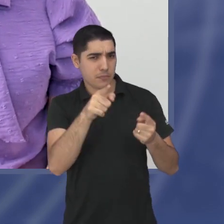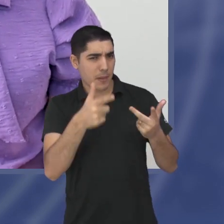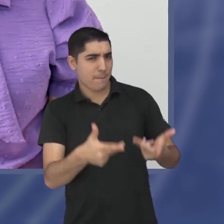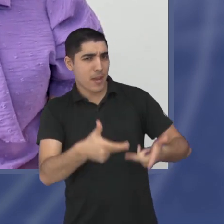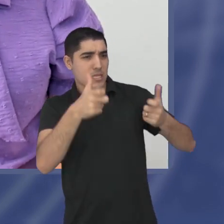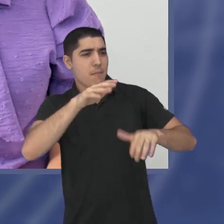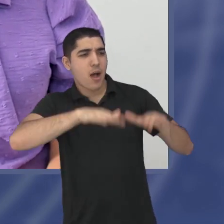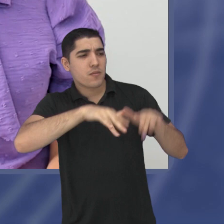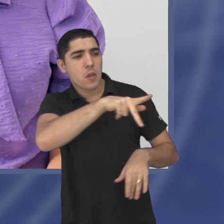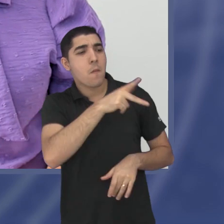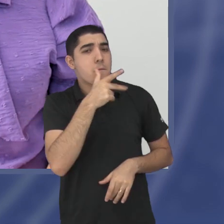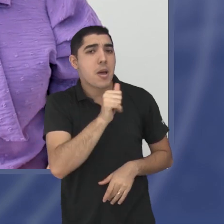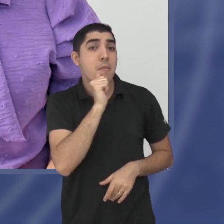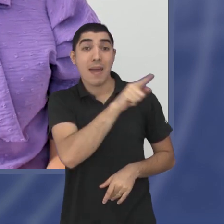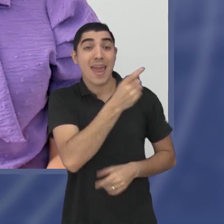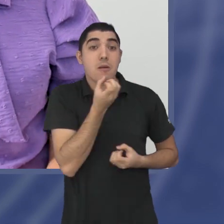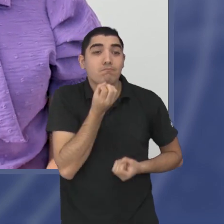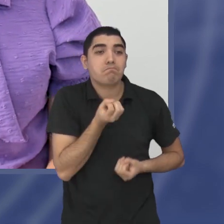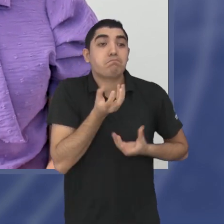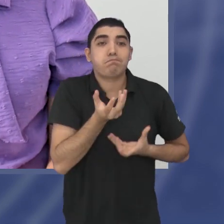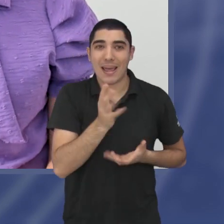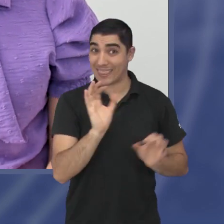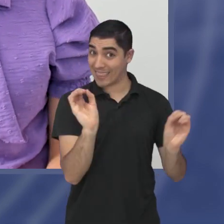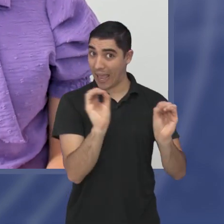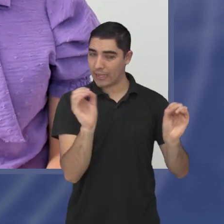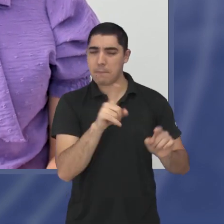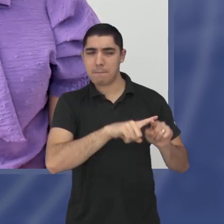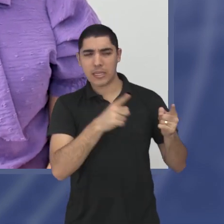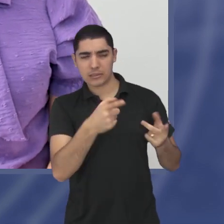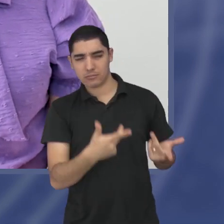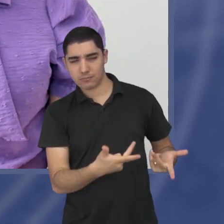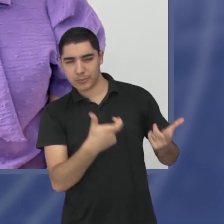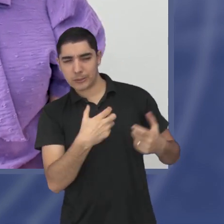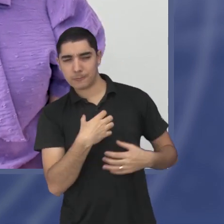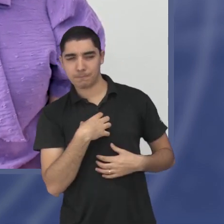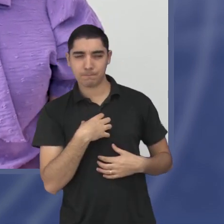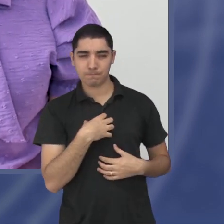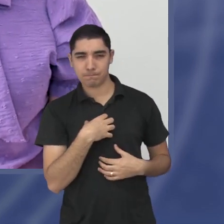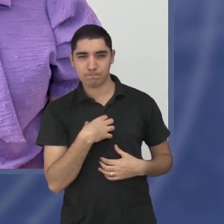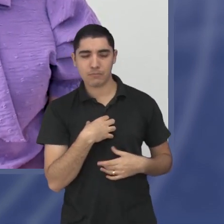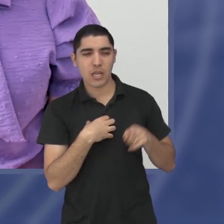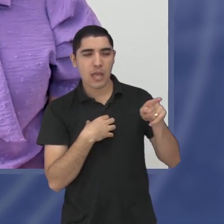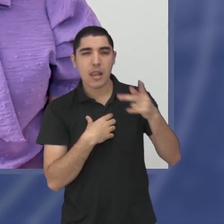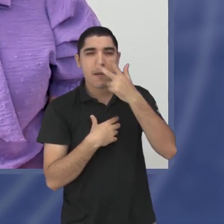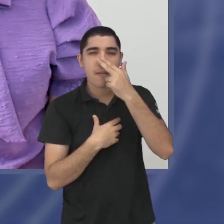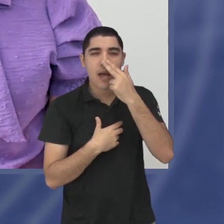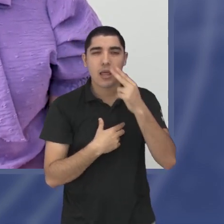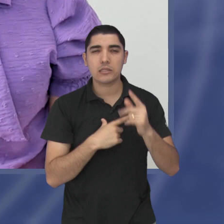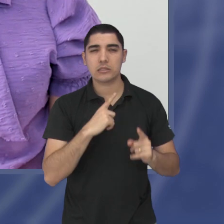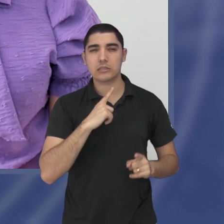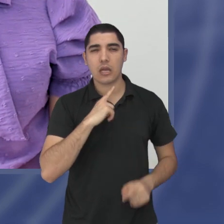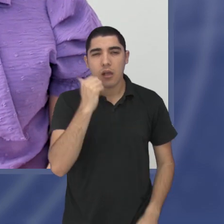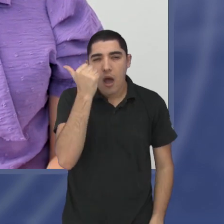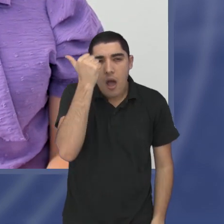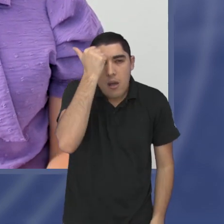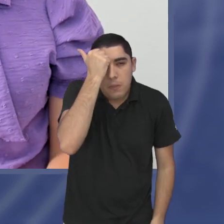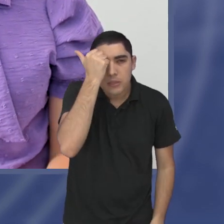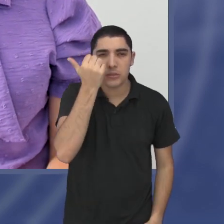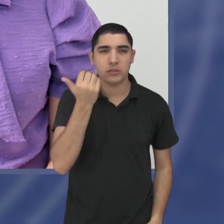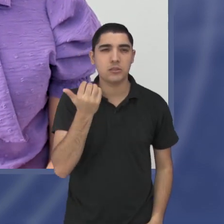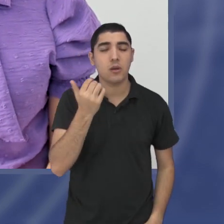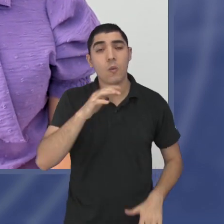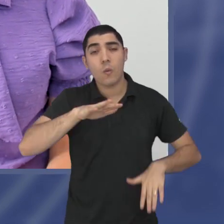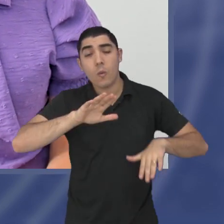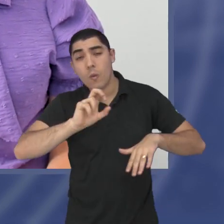em muitos casos, em muitas famílias, essa questão muitas vezes até do arrependimento, ou talvez, né, de repente a